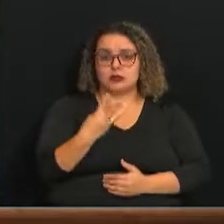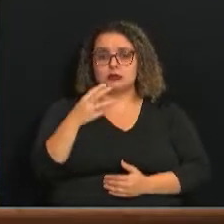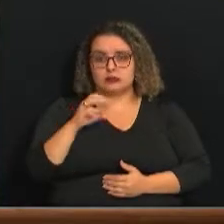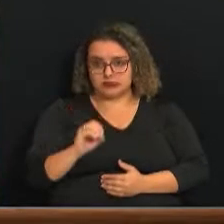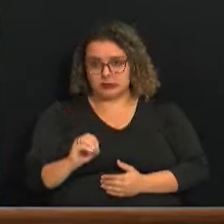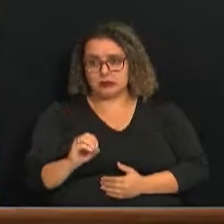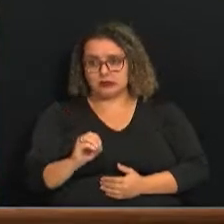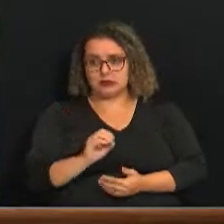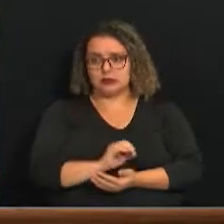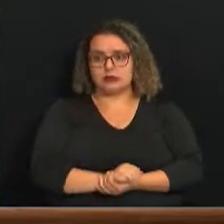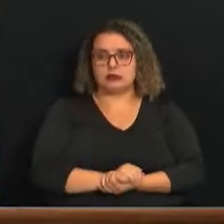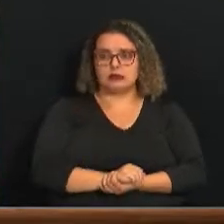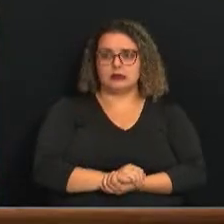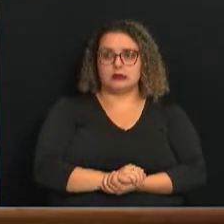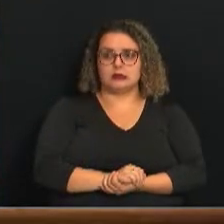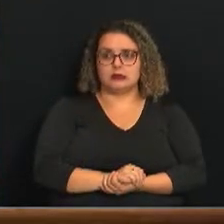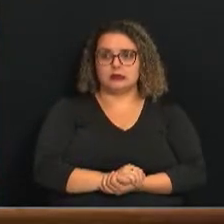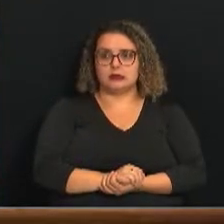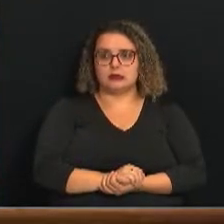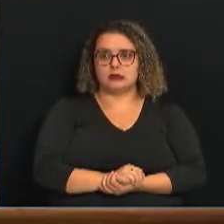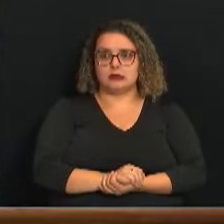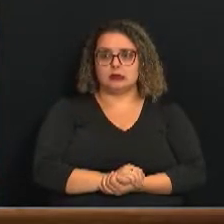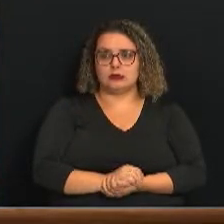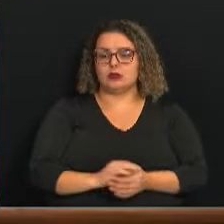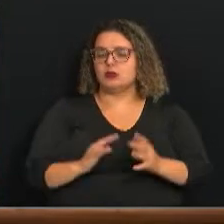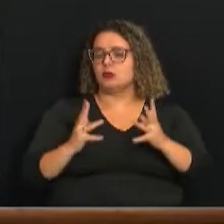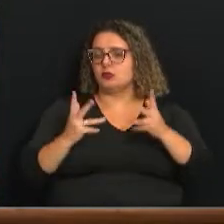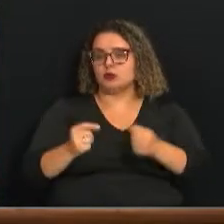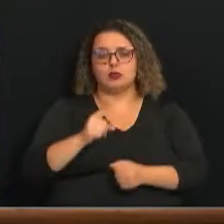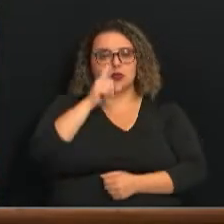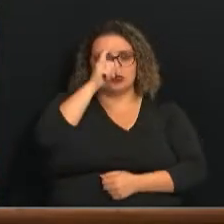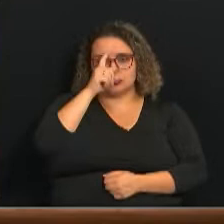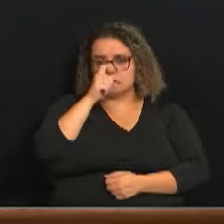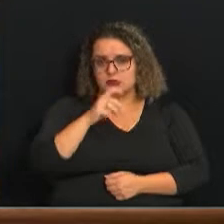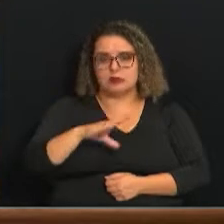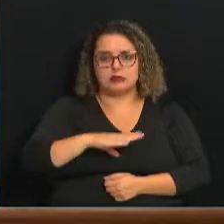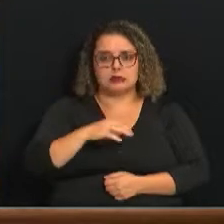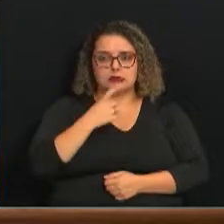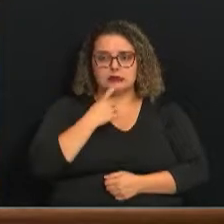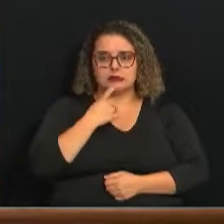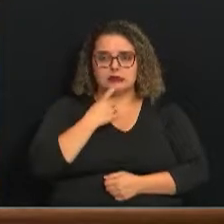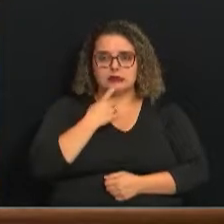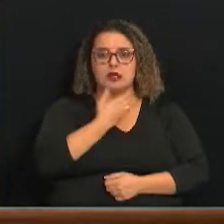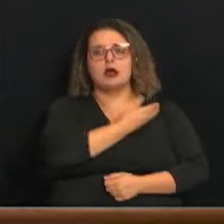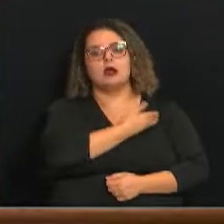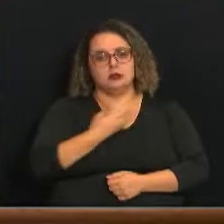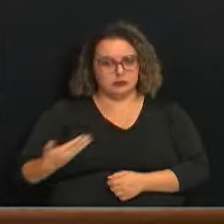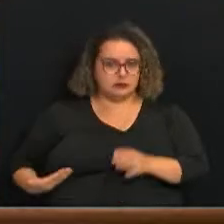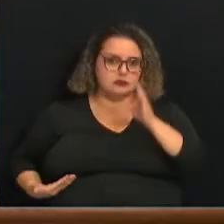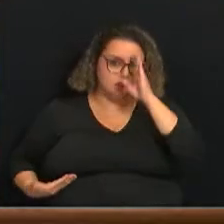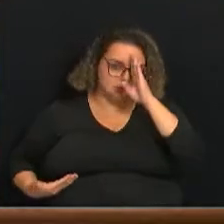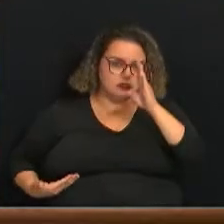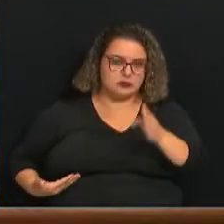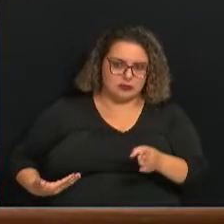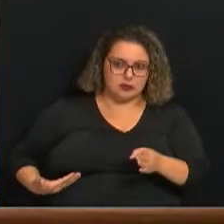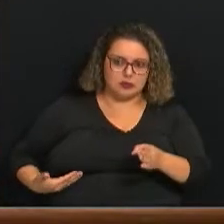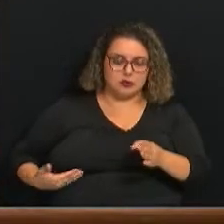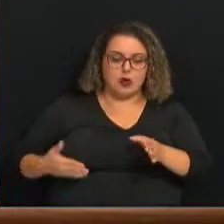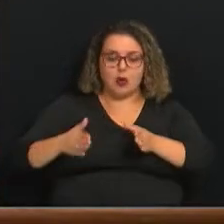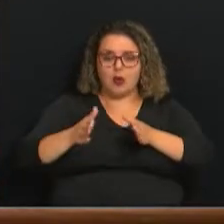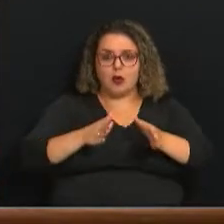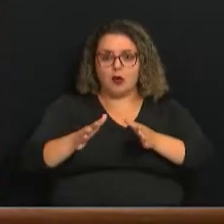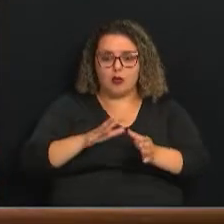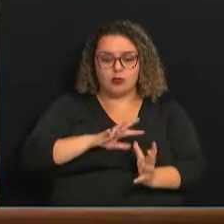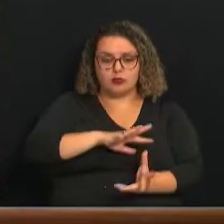andou por todos os hospitais de Campinas, principalmente os públicos, no auge da pandemia, vendo o